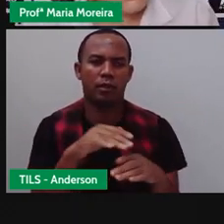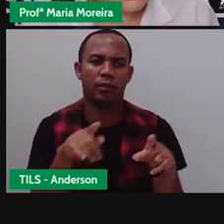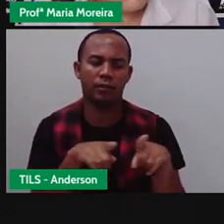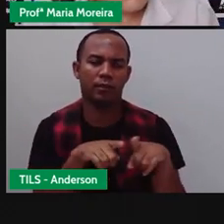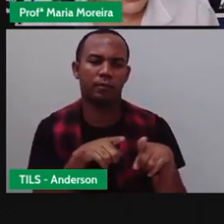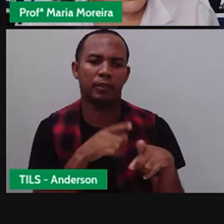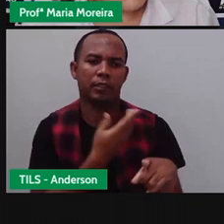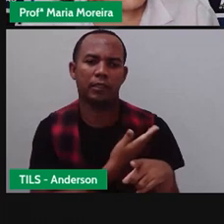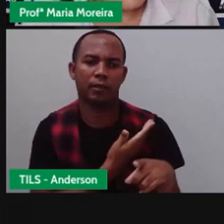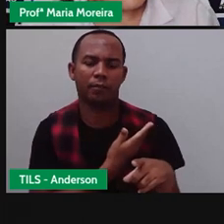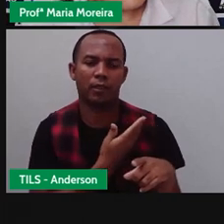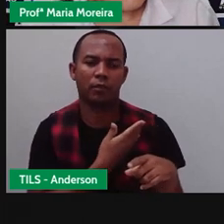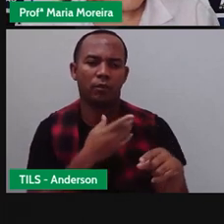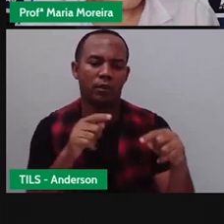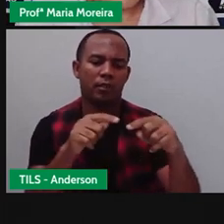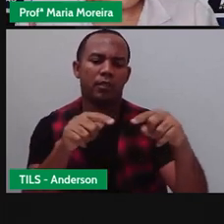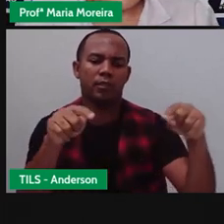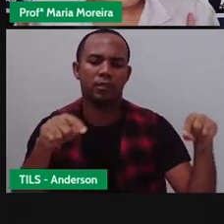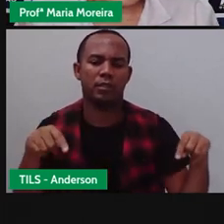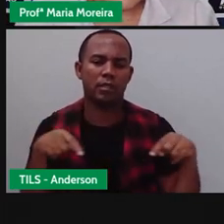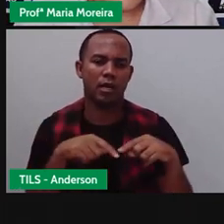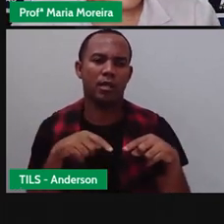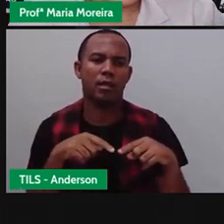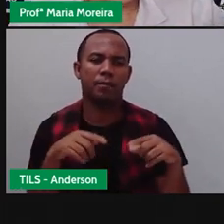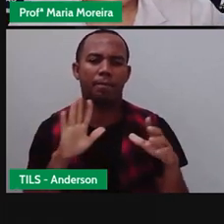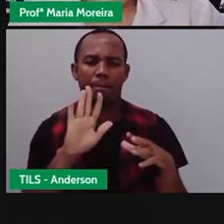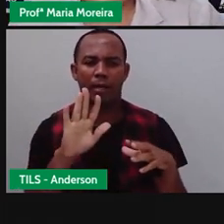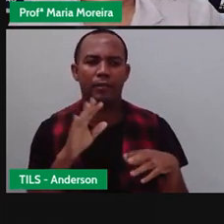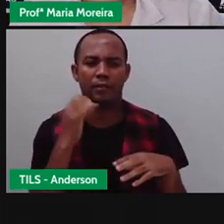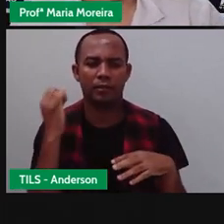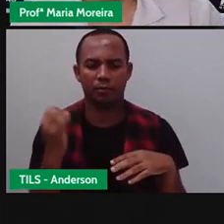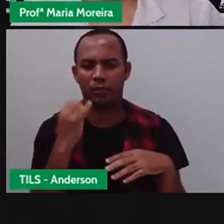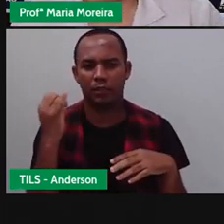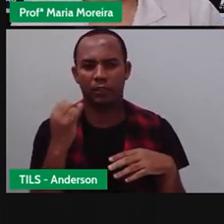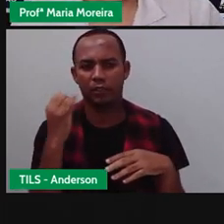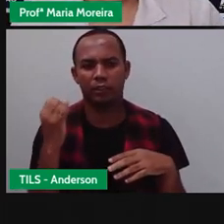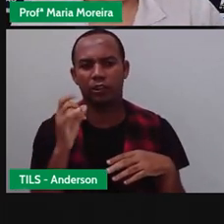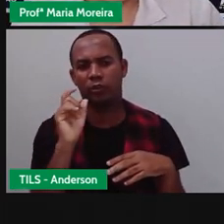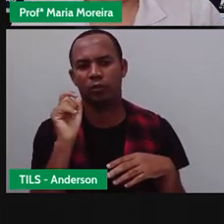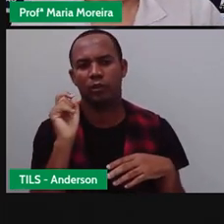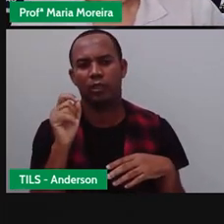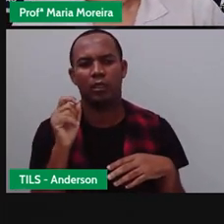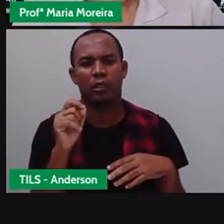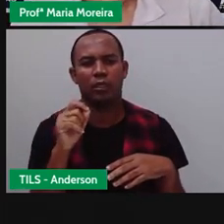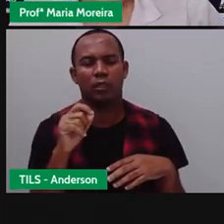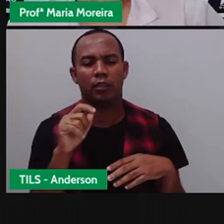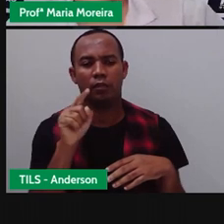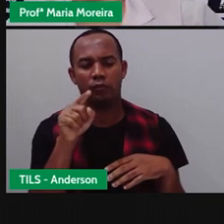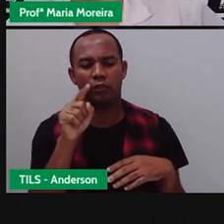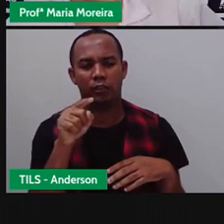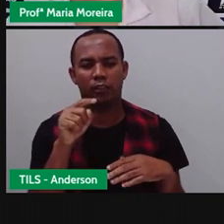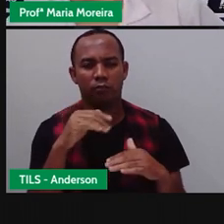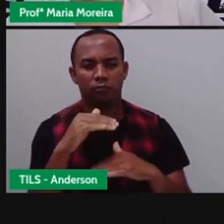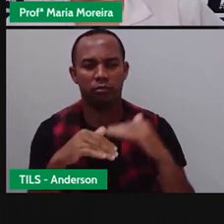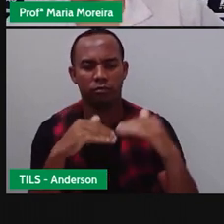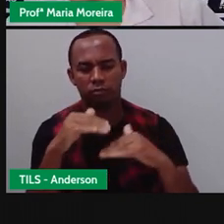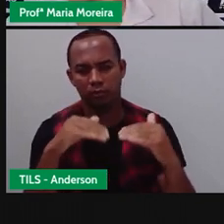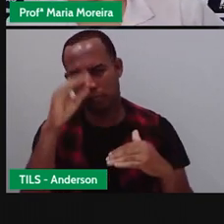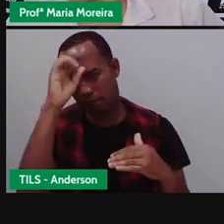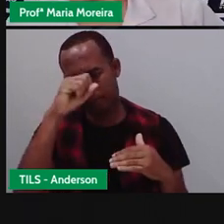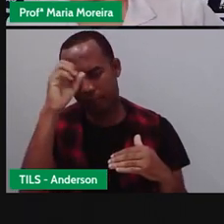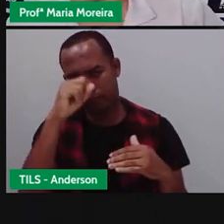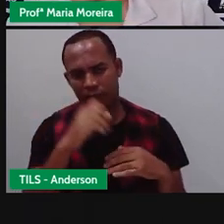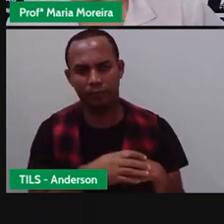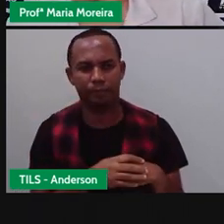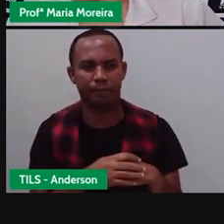coleguinhas aí de sala. O importante é tentar construir isso aí. Meu próximo meio de transporte